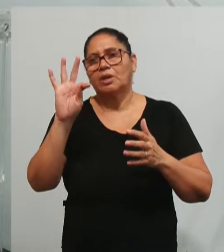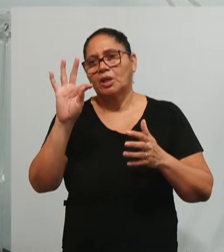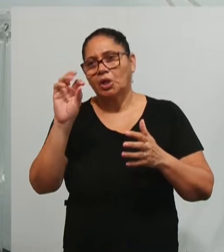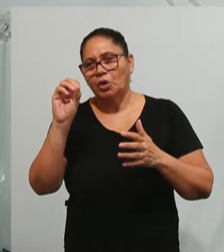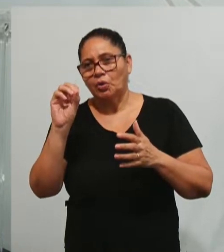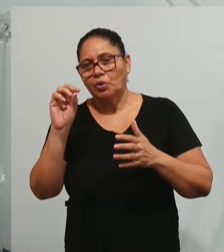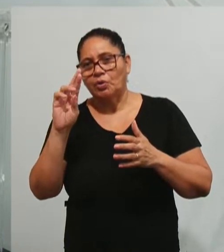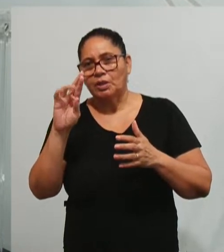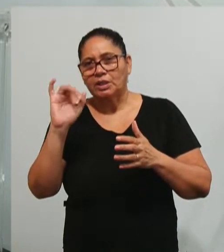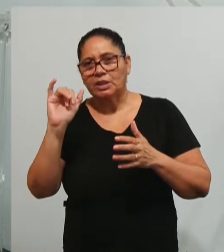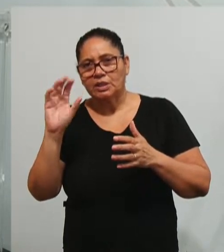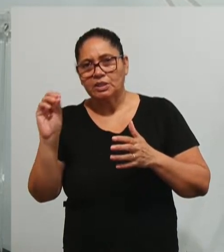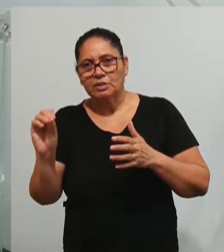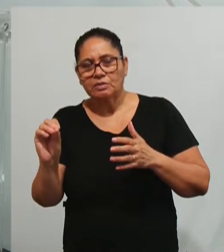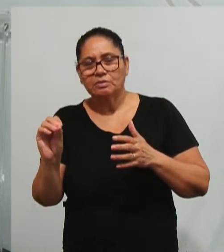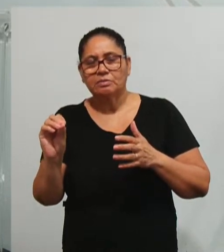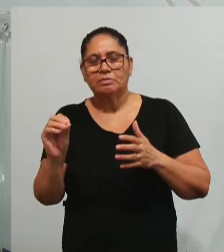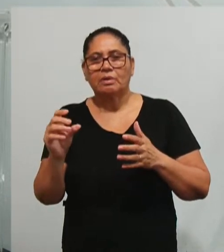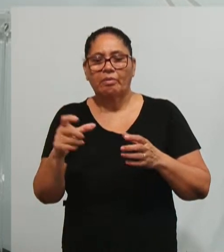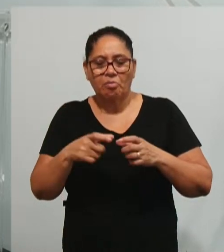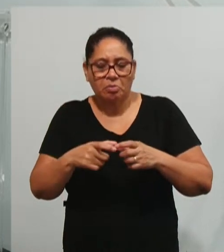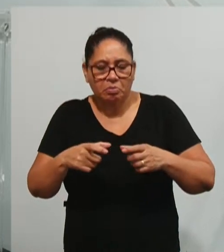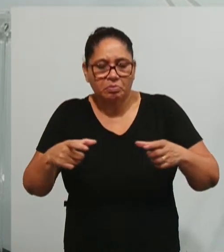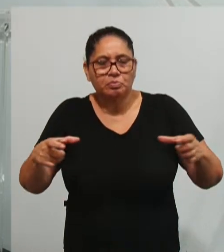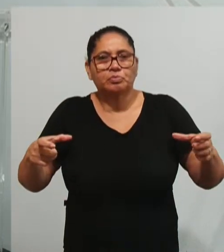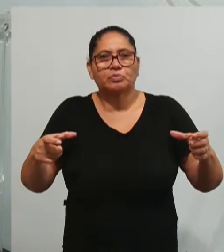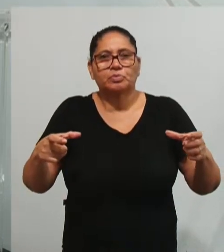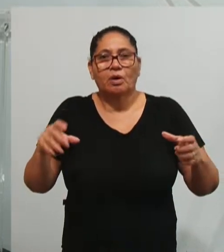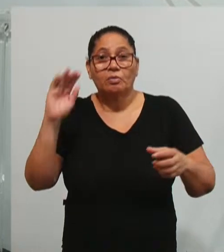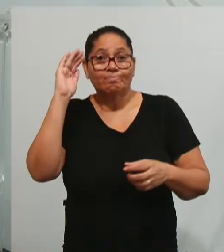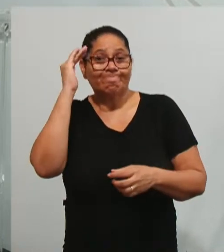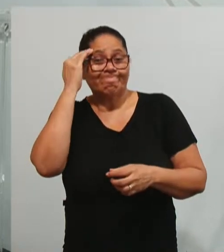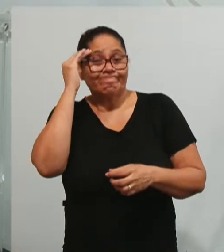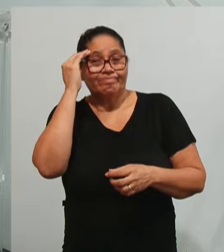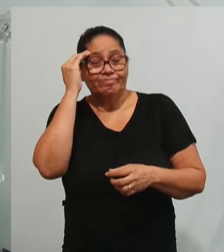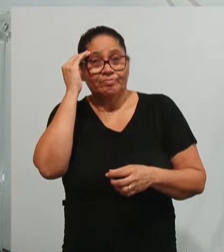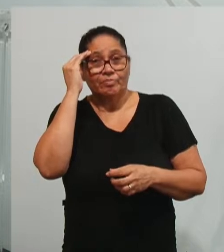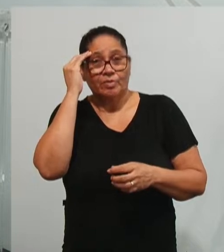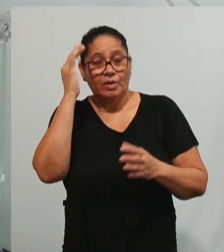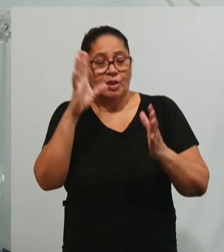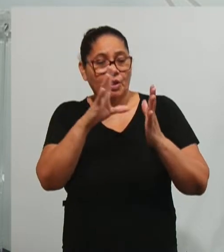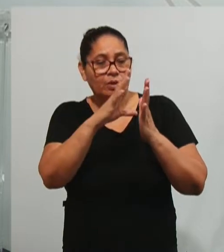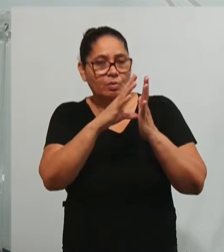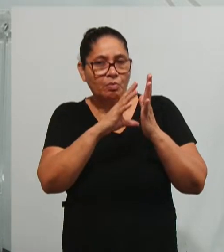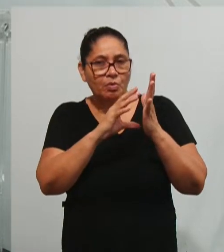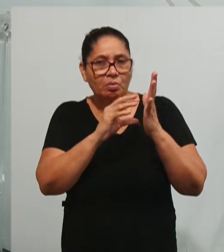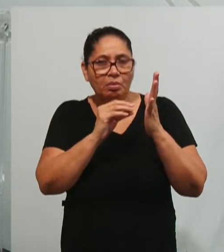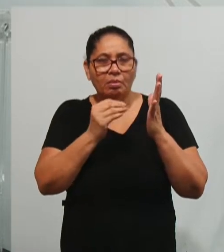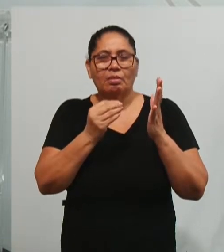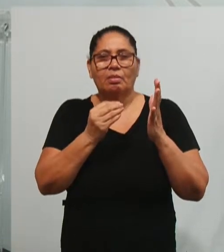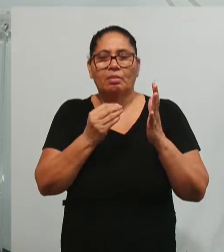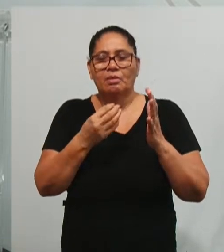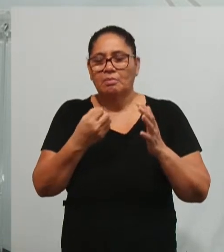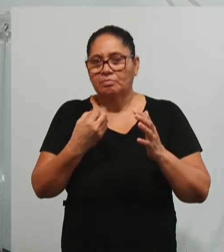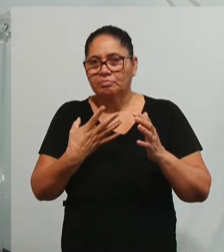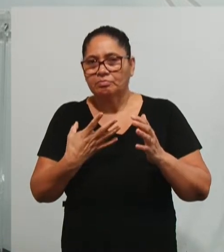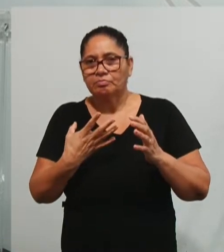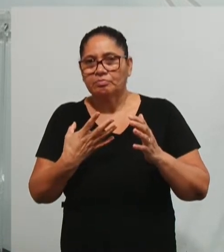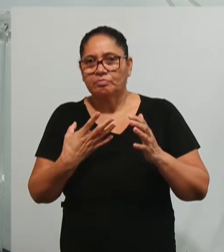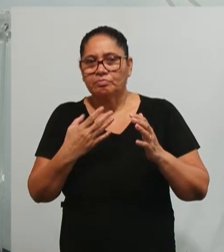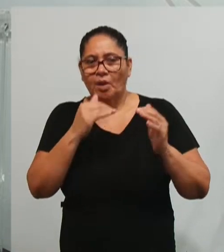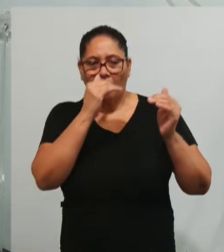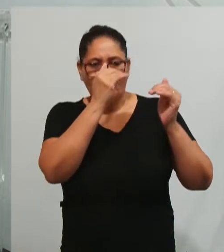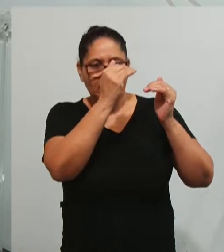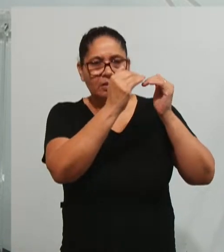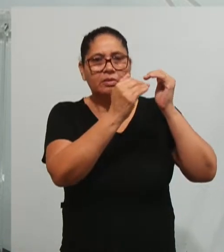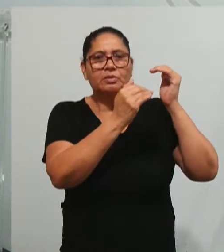grandes contribuições dessa produção em massa, que iniciou lá essa compreensão desse modelo fabril de produção,